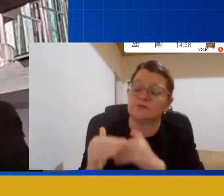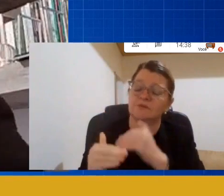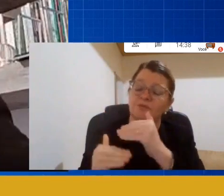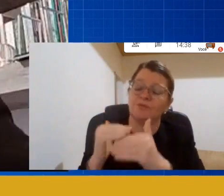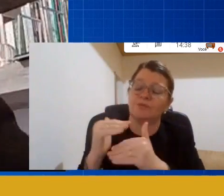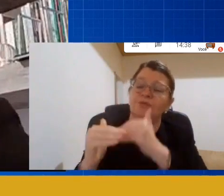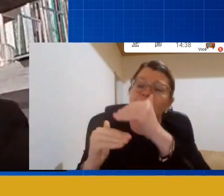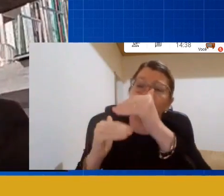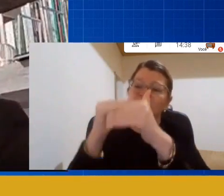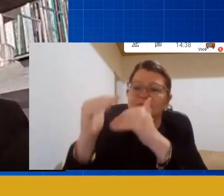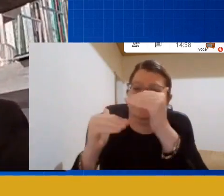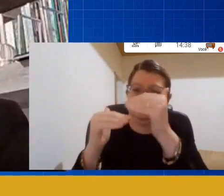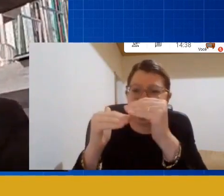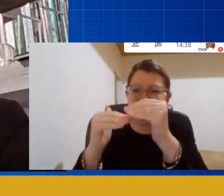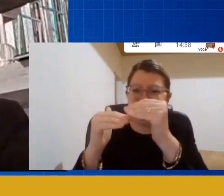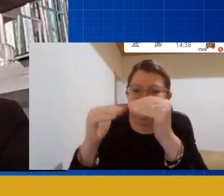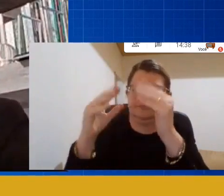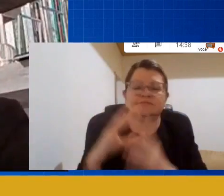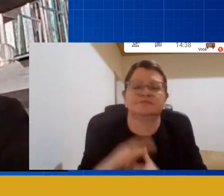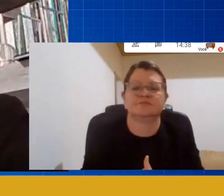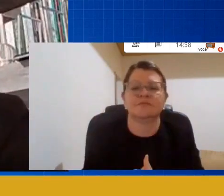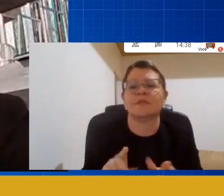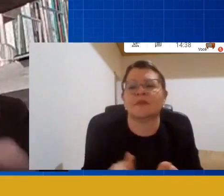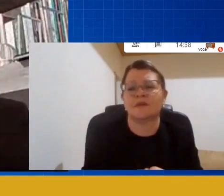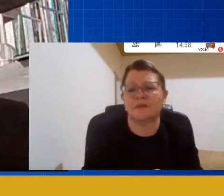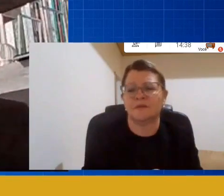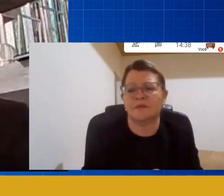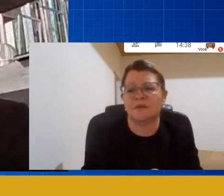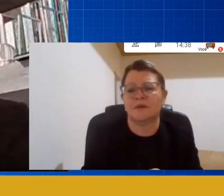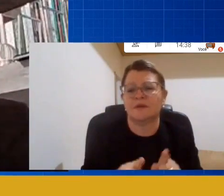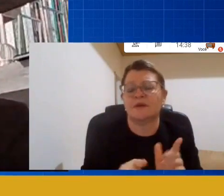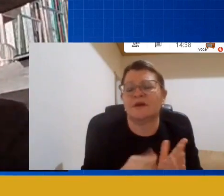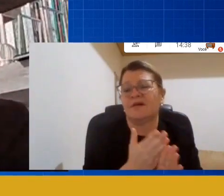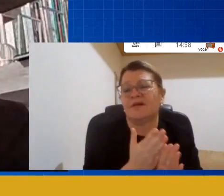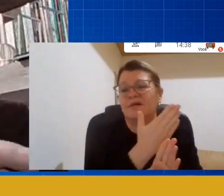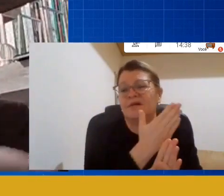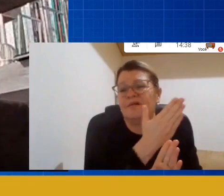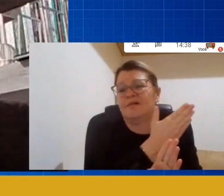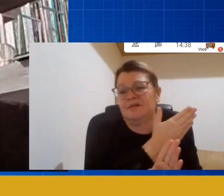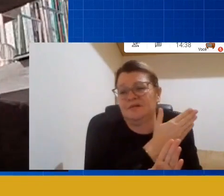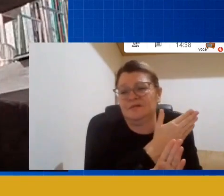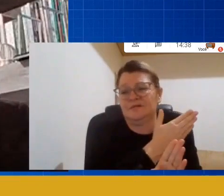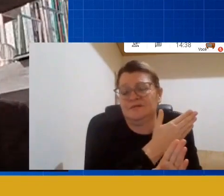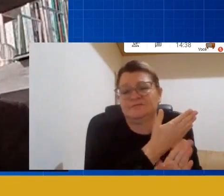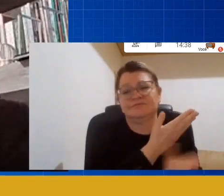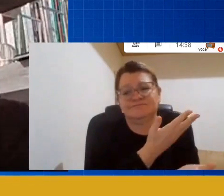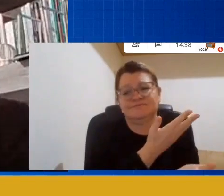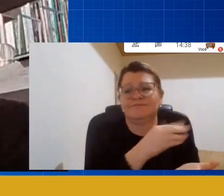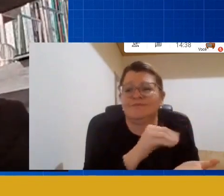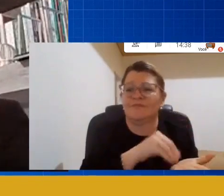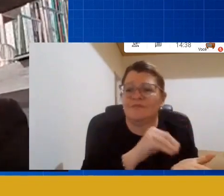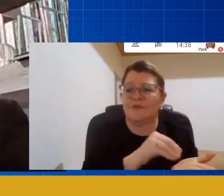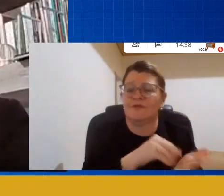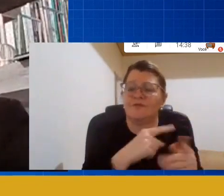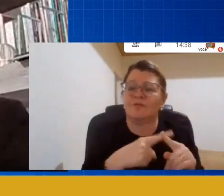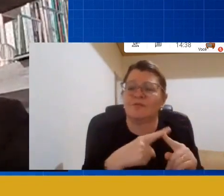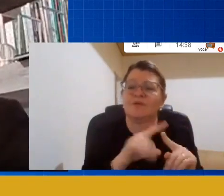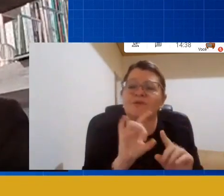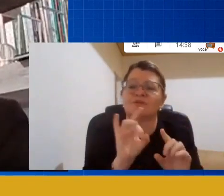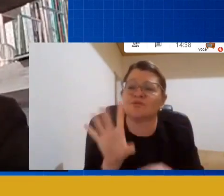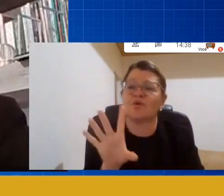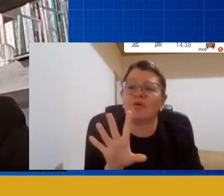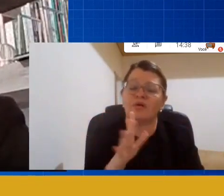estava sofrendo dentro da história primeiramente de uma perspectiva que era assistencial e depois